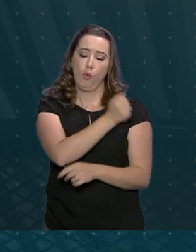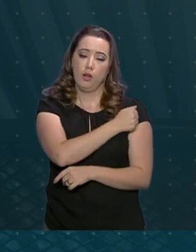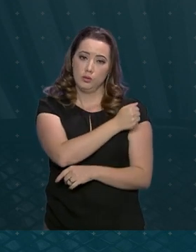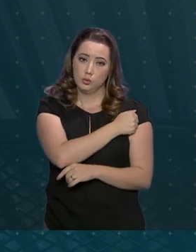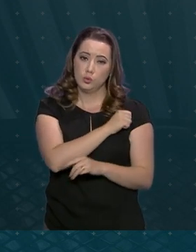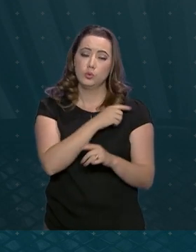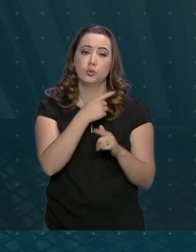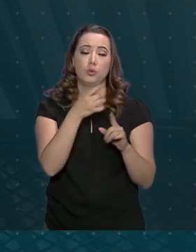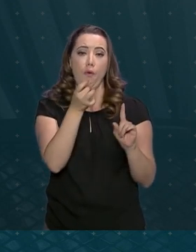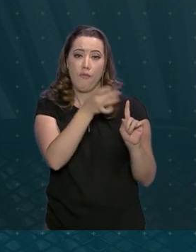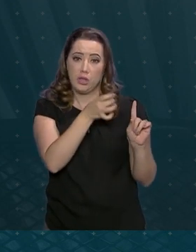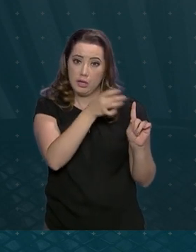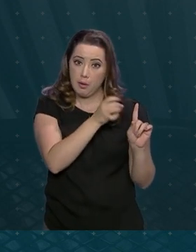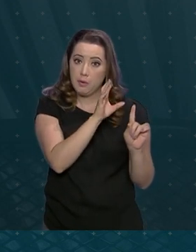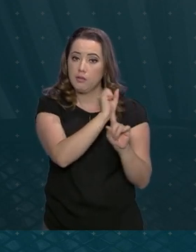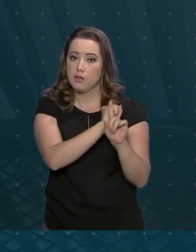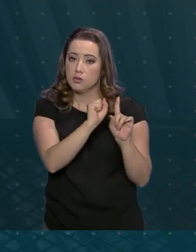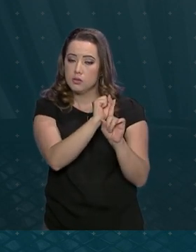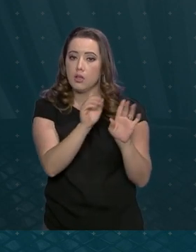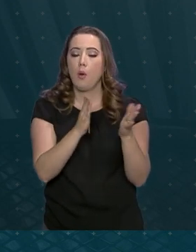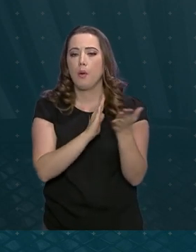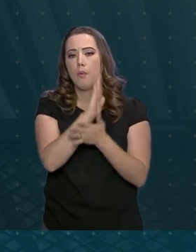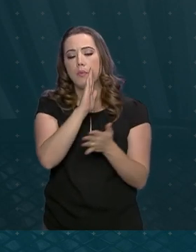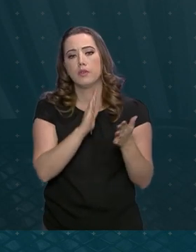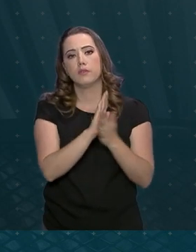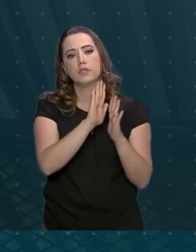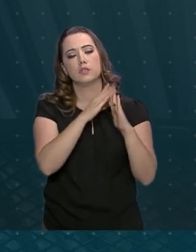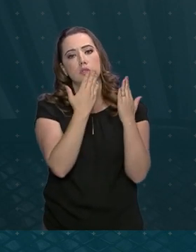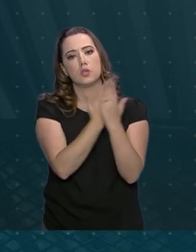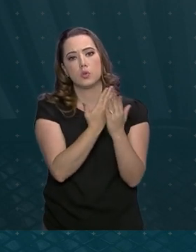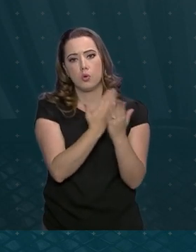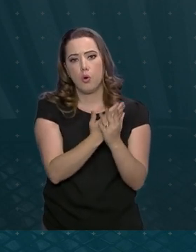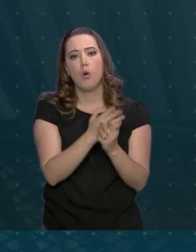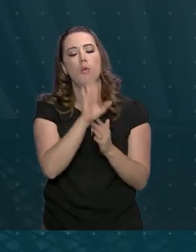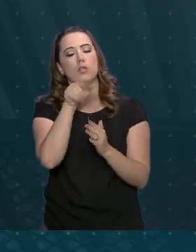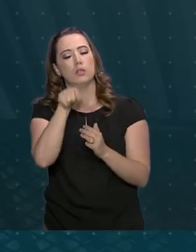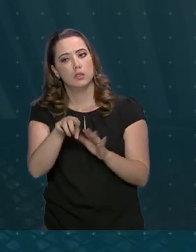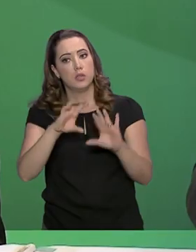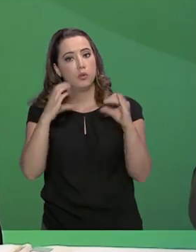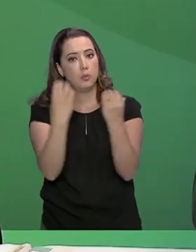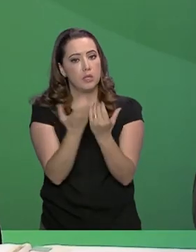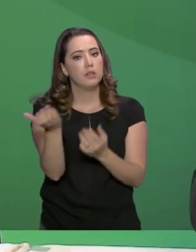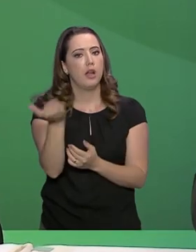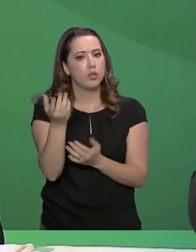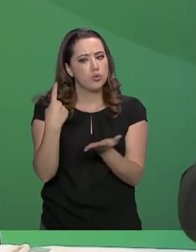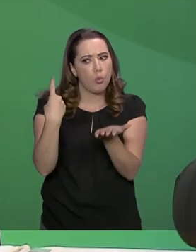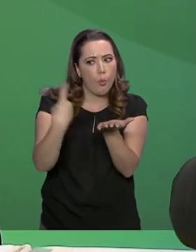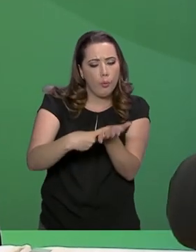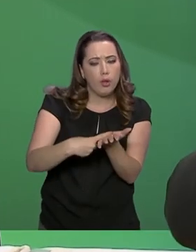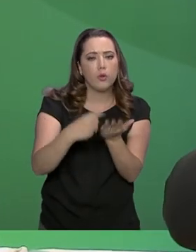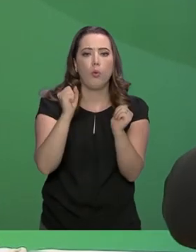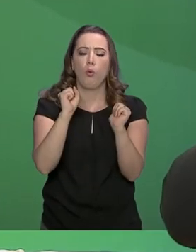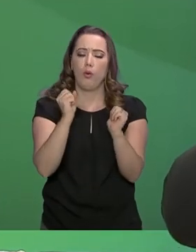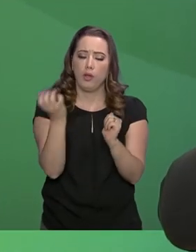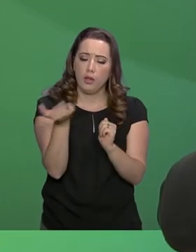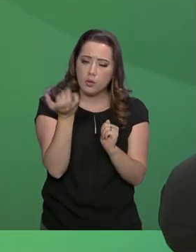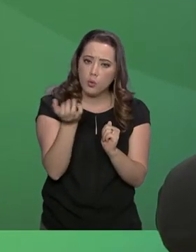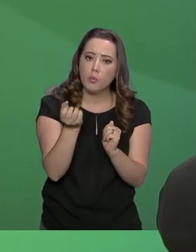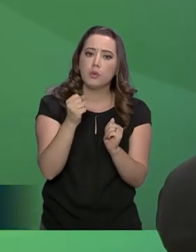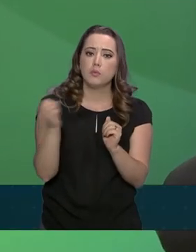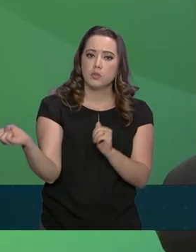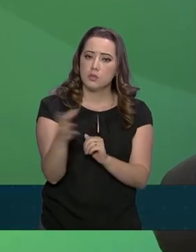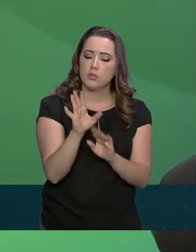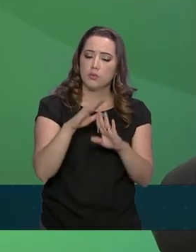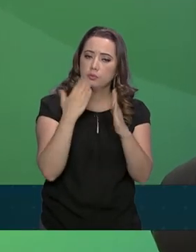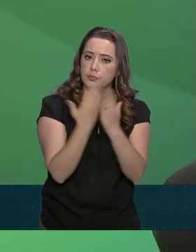tenham a aprovação da comunidade escolar para implantar o novo sistema de ensino. A demanda é gigantesca e